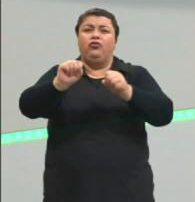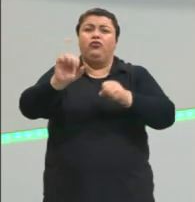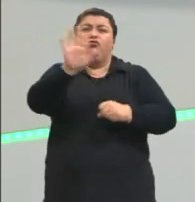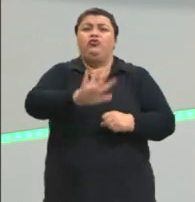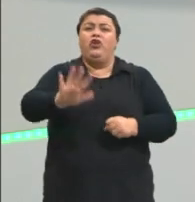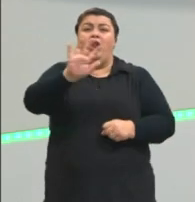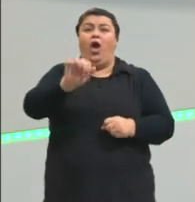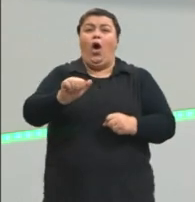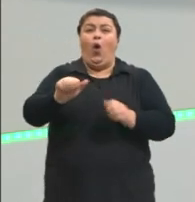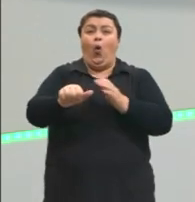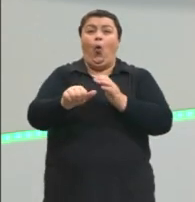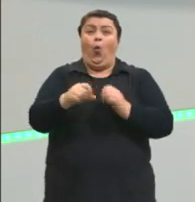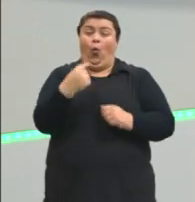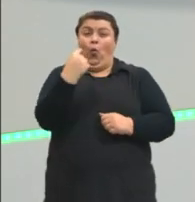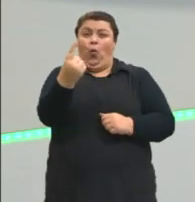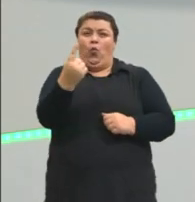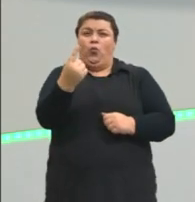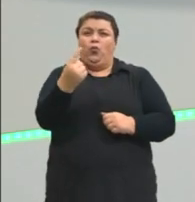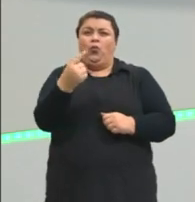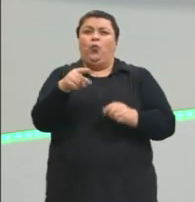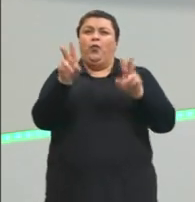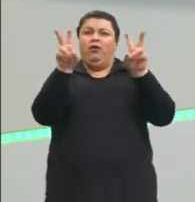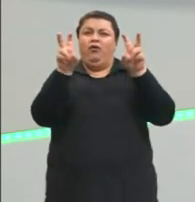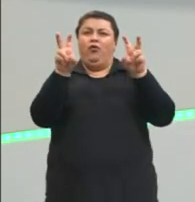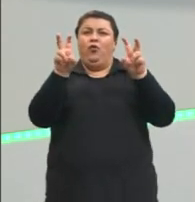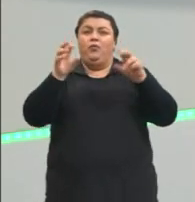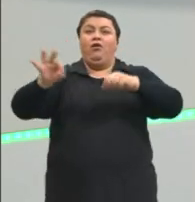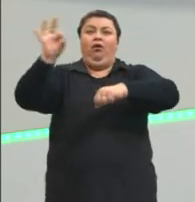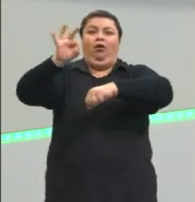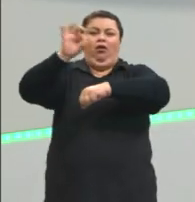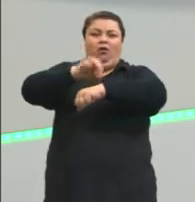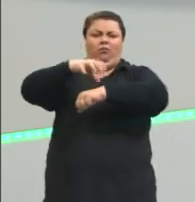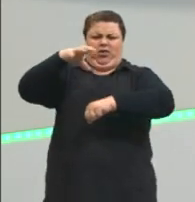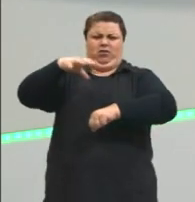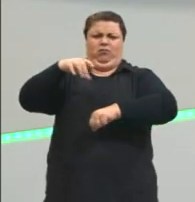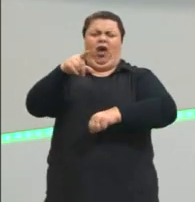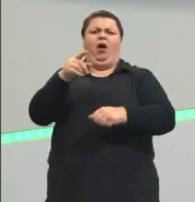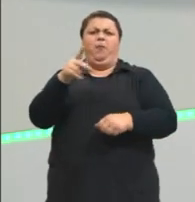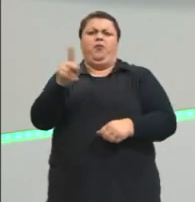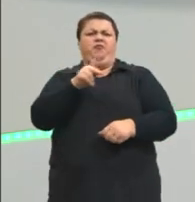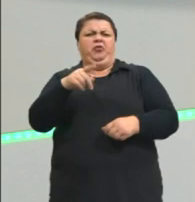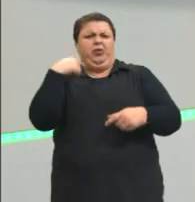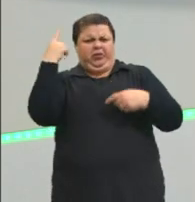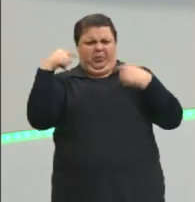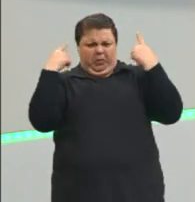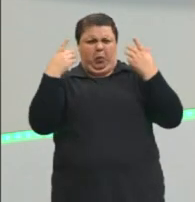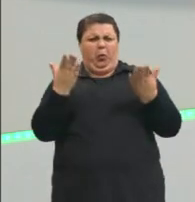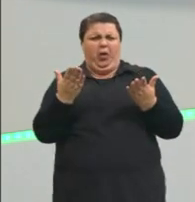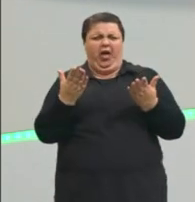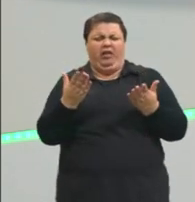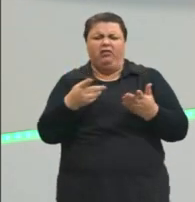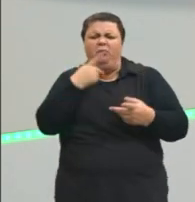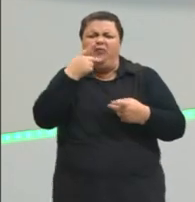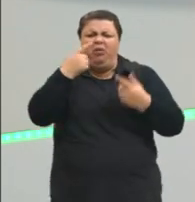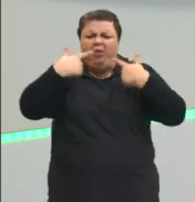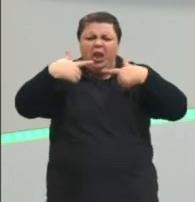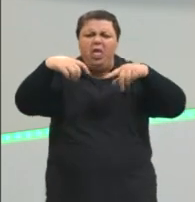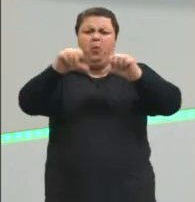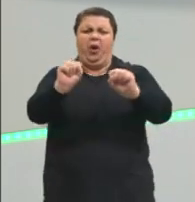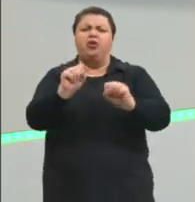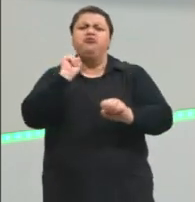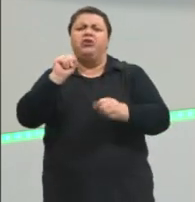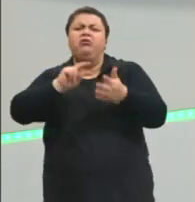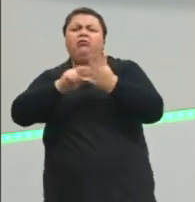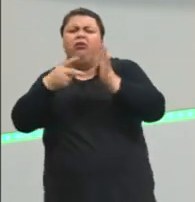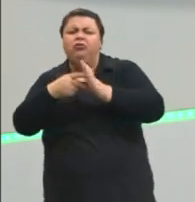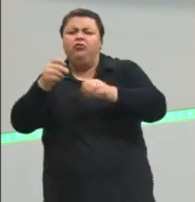abelhas. Professora, a senhora está maluca? A gente está falando de linguagem? Tu vem me falar de abelha? O que tem a ver abelha com isso?